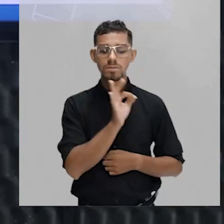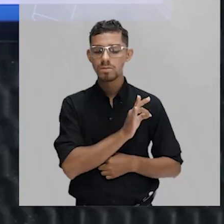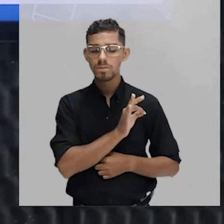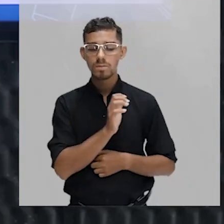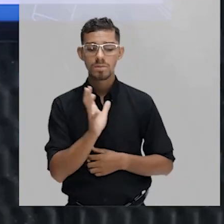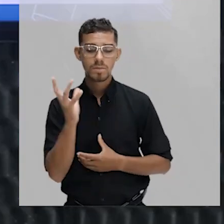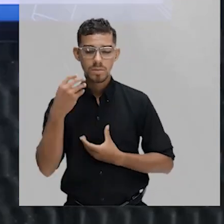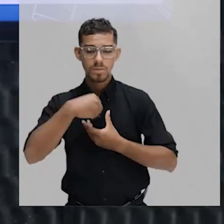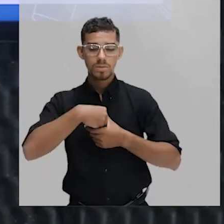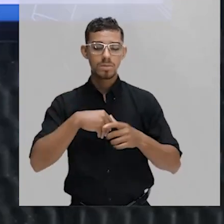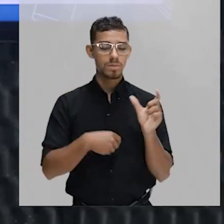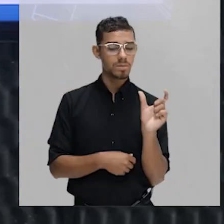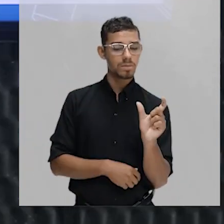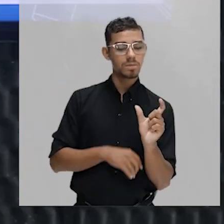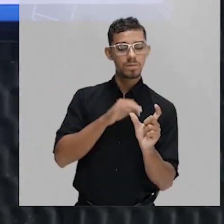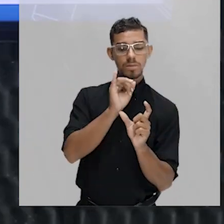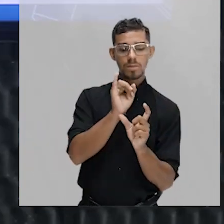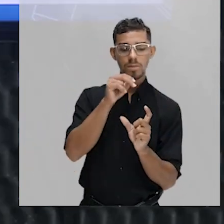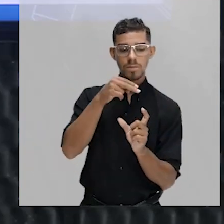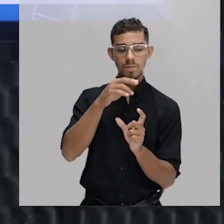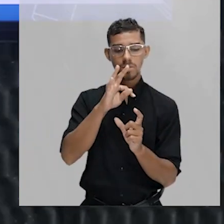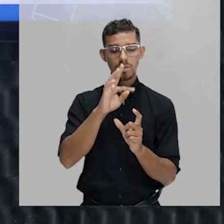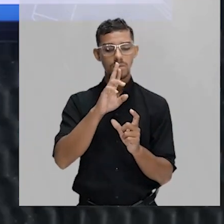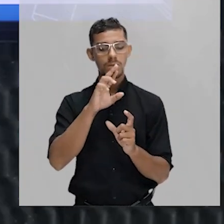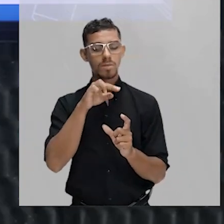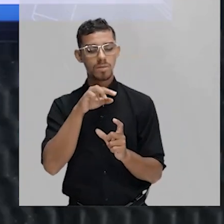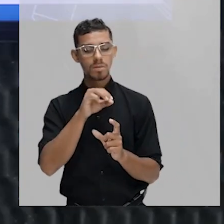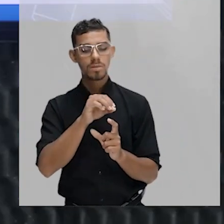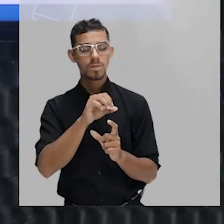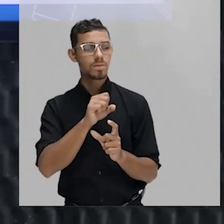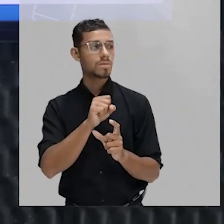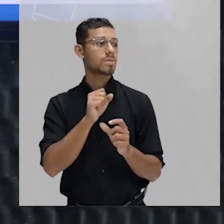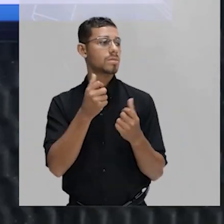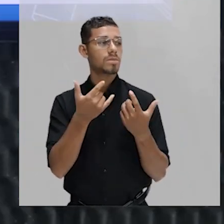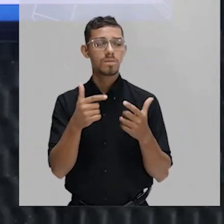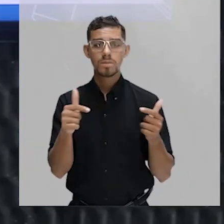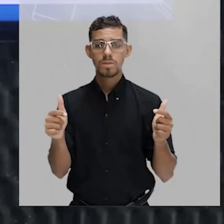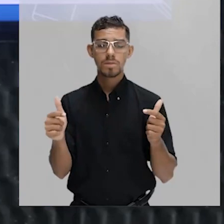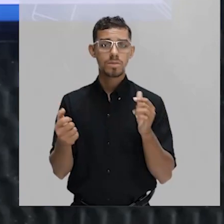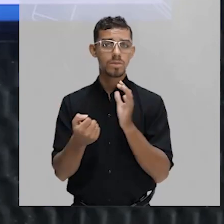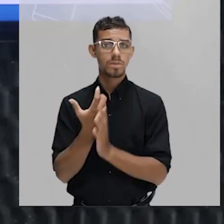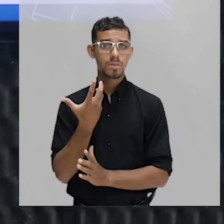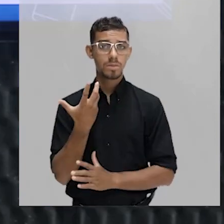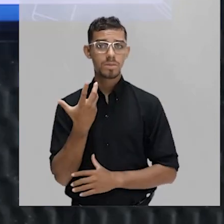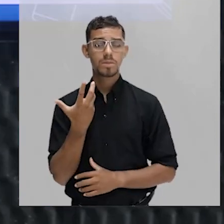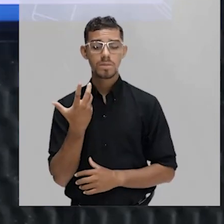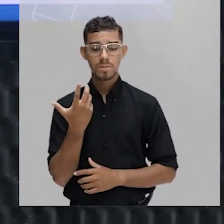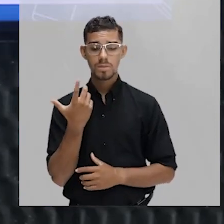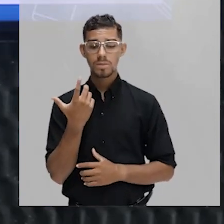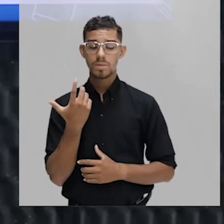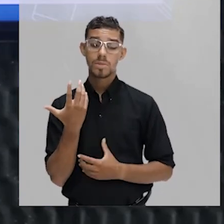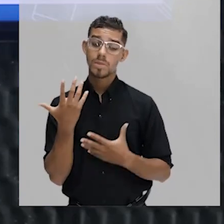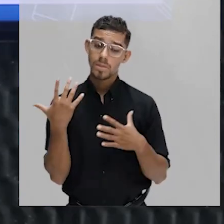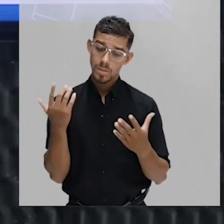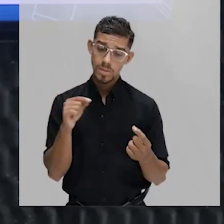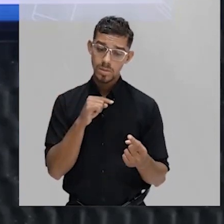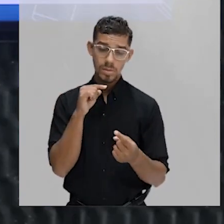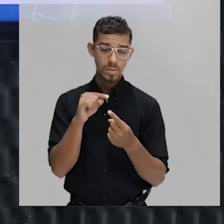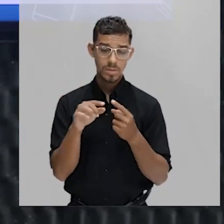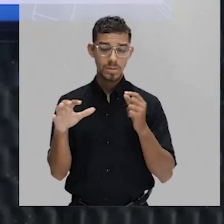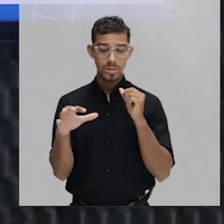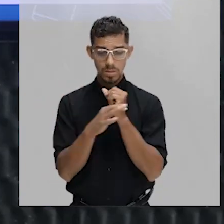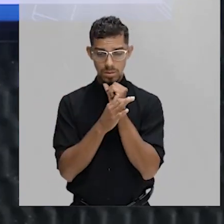no íntron. Por quê? O íntron, nós sabemos que ele não tem informação genética nenhuma. Então, os íntrons, eles até que servem para nos